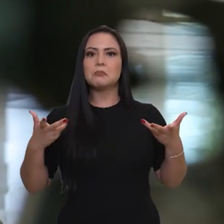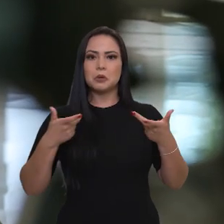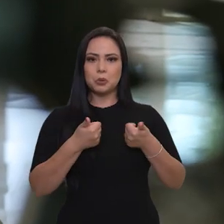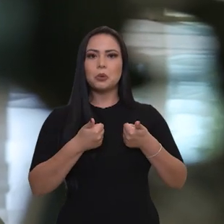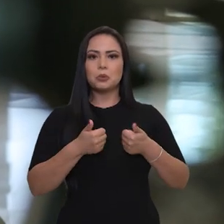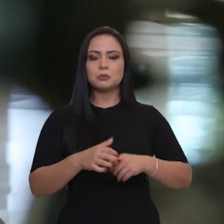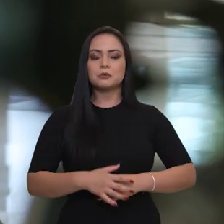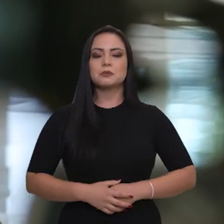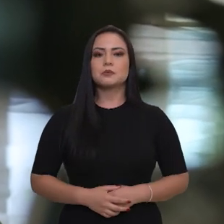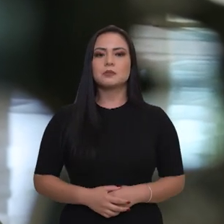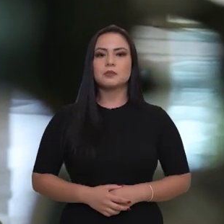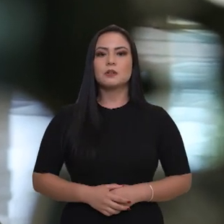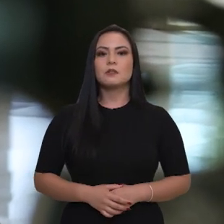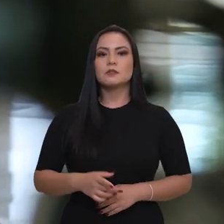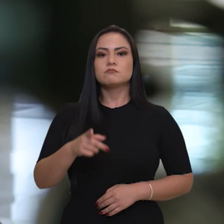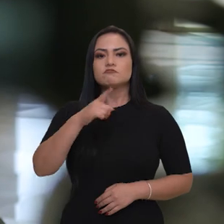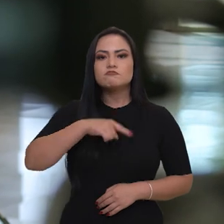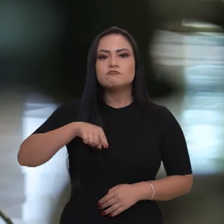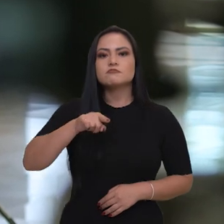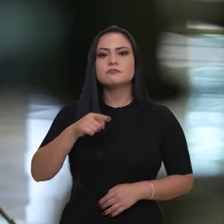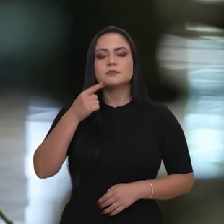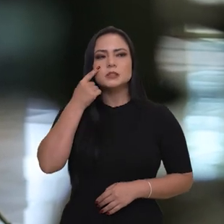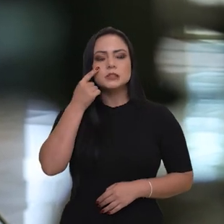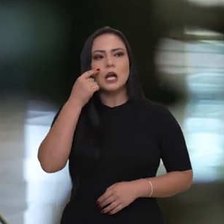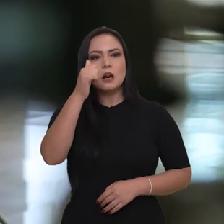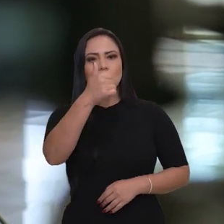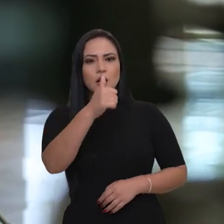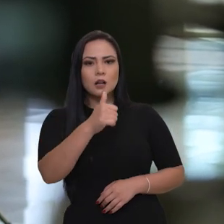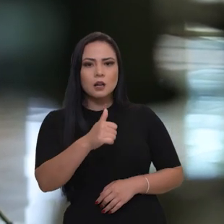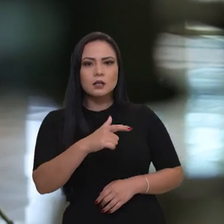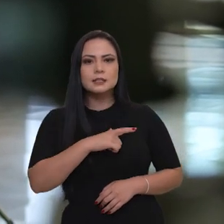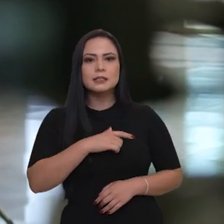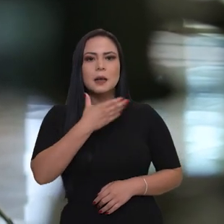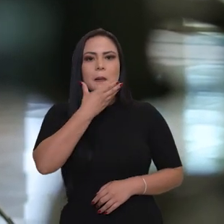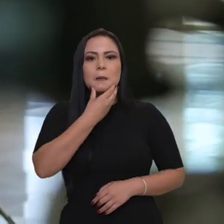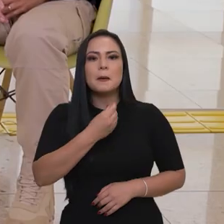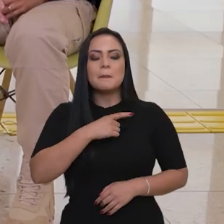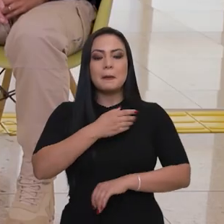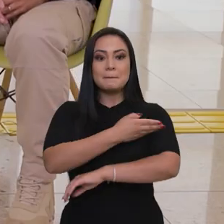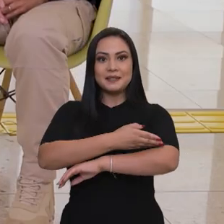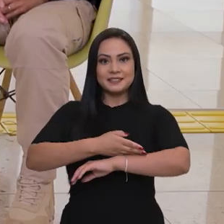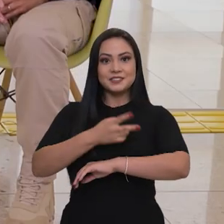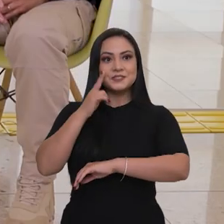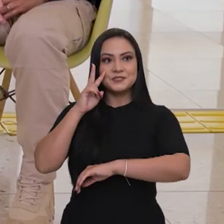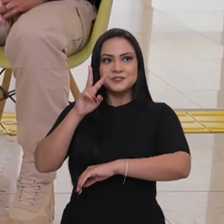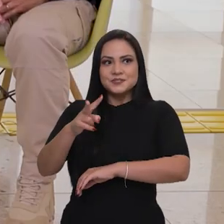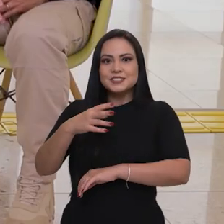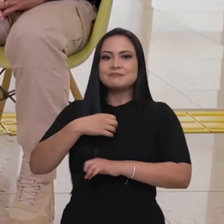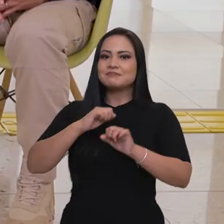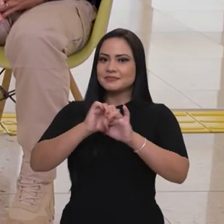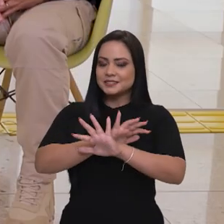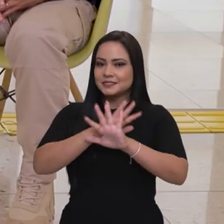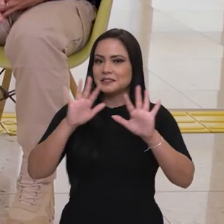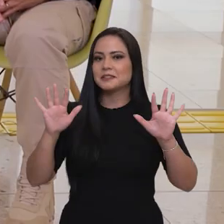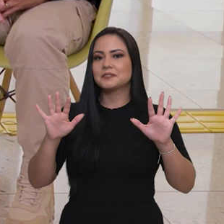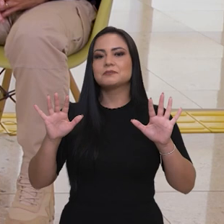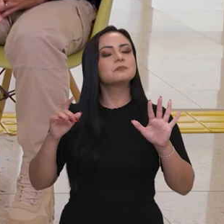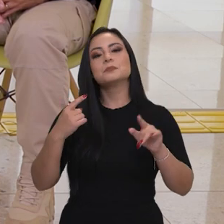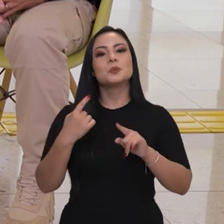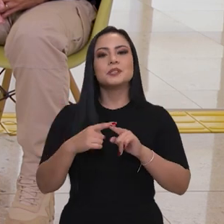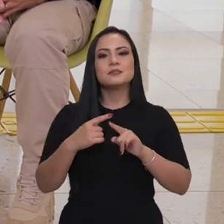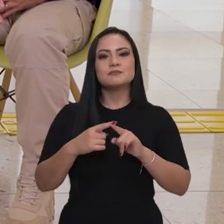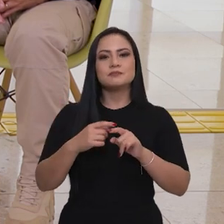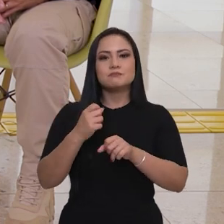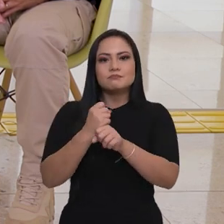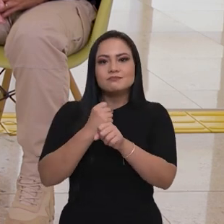analisar e aí quem tem a barba branca consegue ver de forma mais clara, porque já são alguns anos vividos.